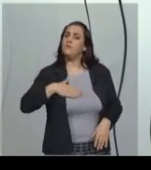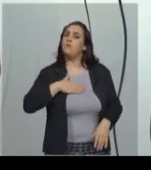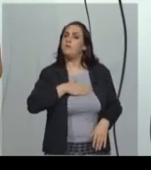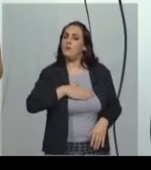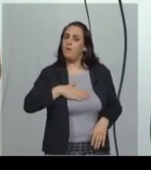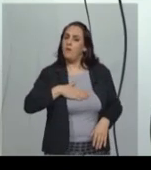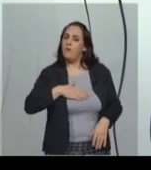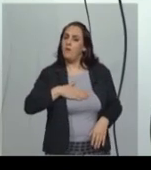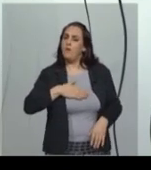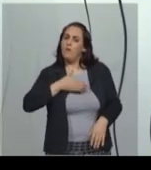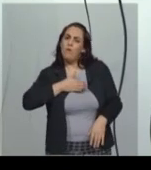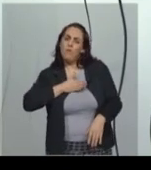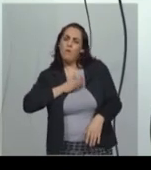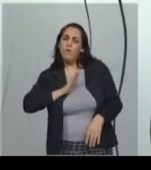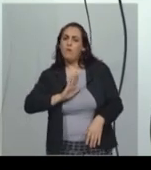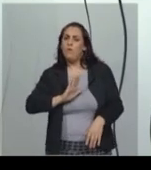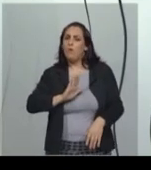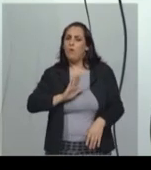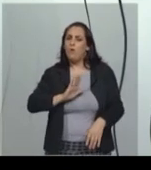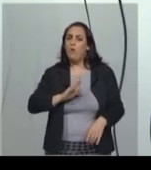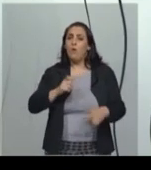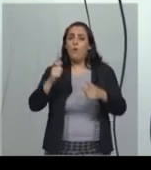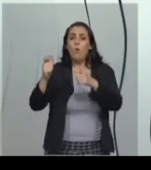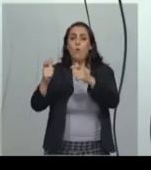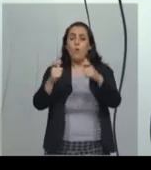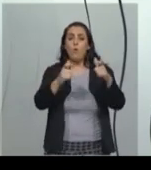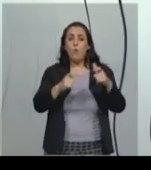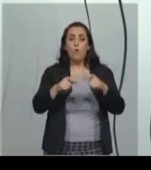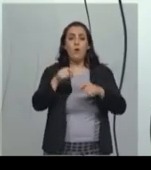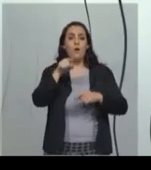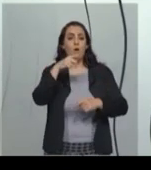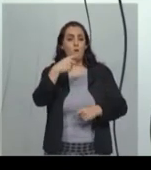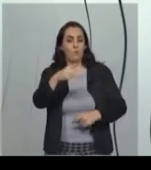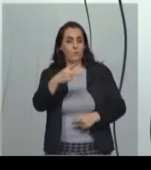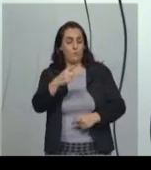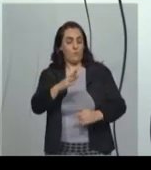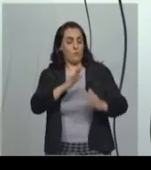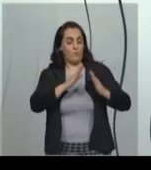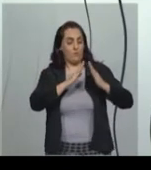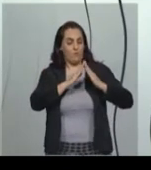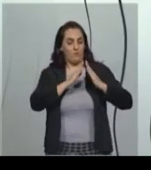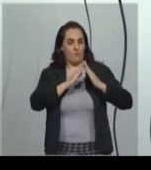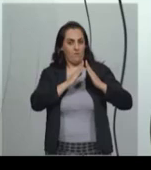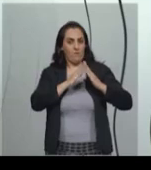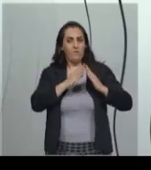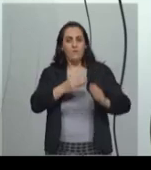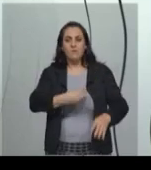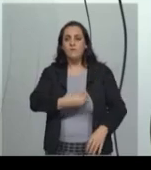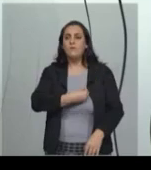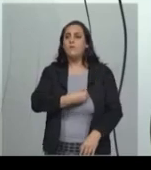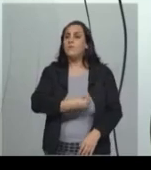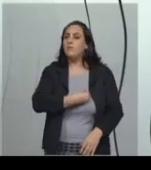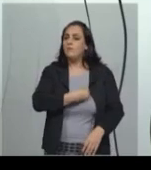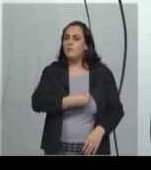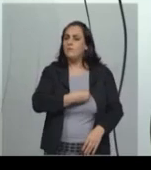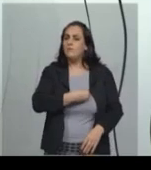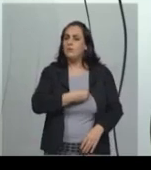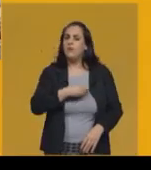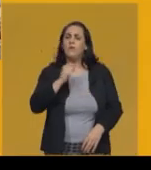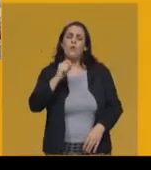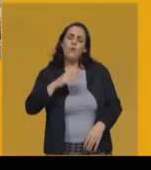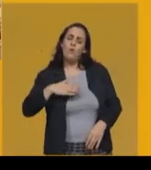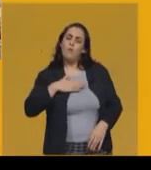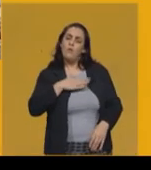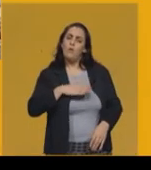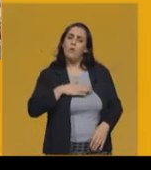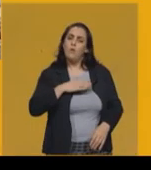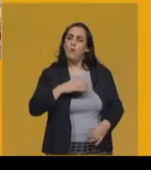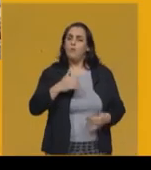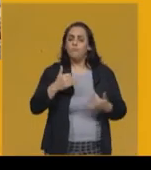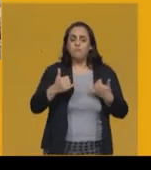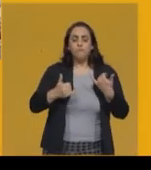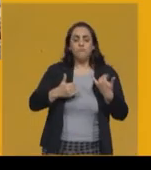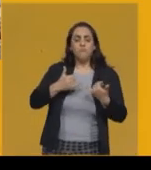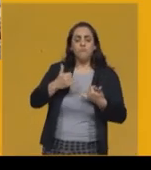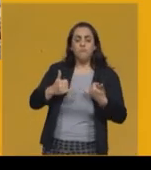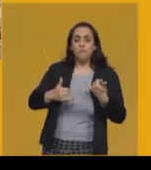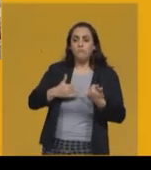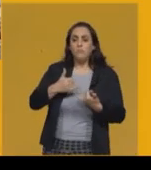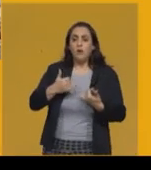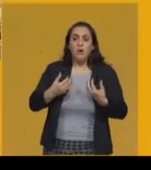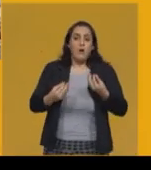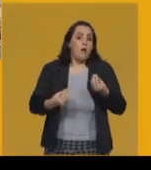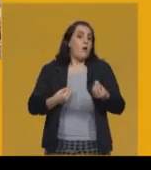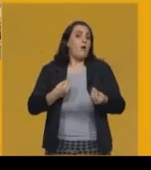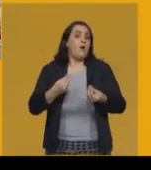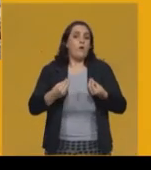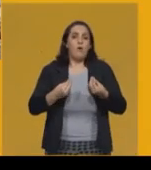aqui onde eu moro? Aqui na zona rural, o que que eu gosto, o que que eu gosto de fazer, o que que eu gosto de brincar, o que que eu gosto de, né, como que eu me aproprio